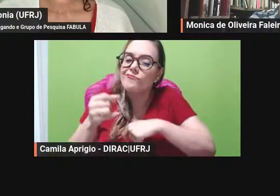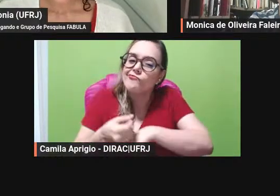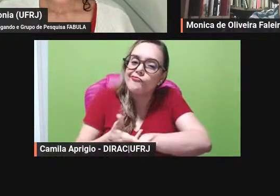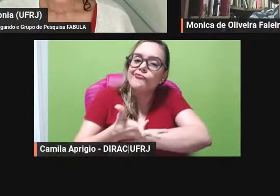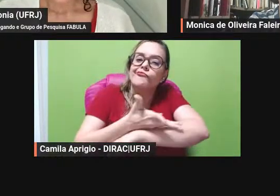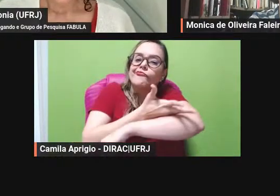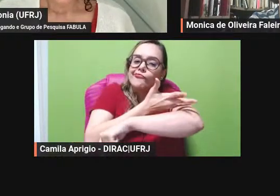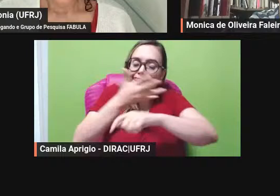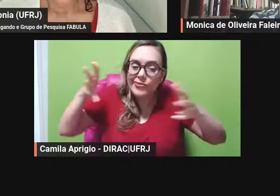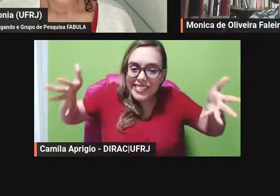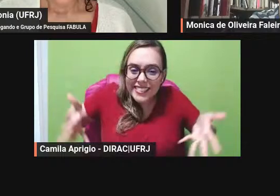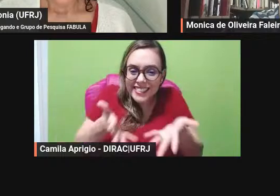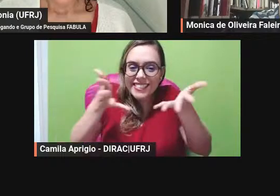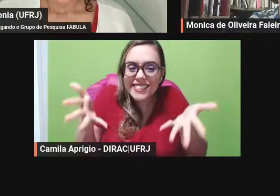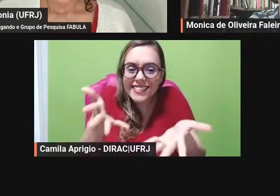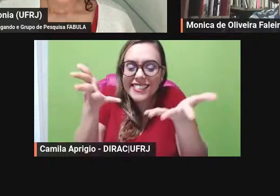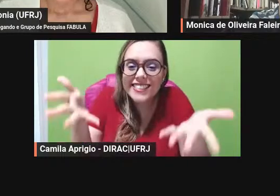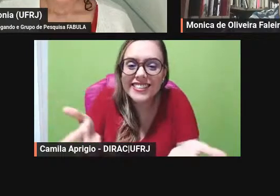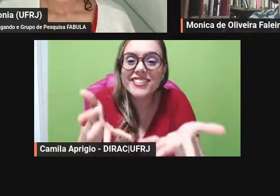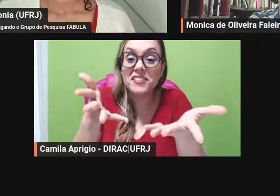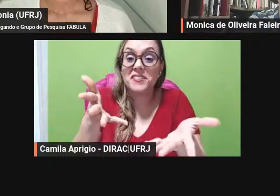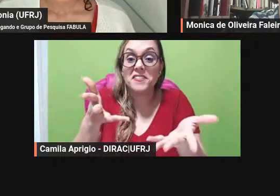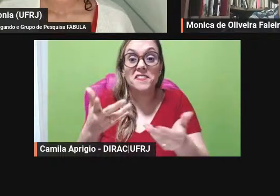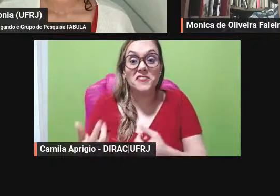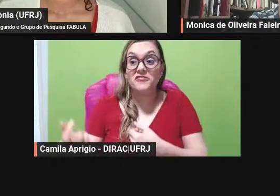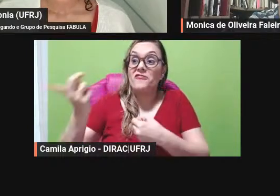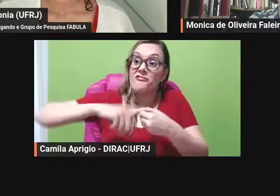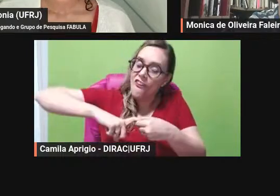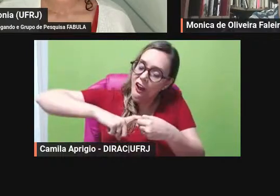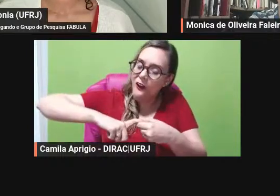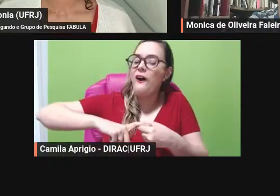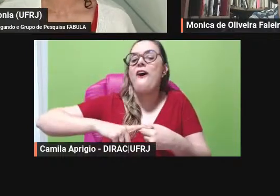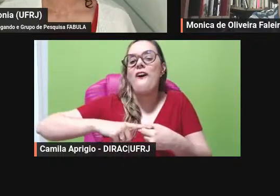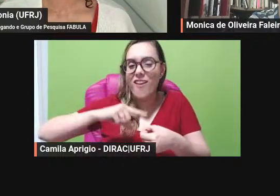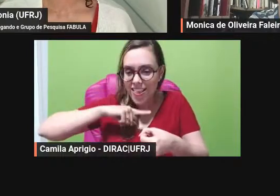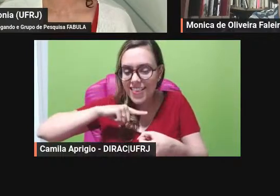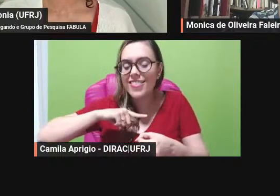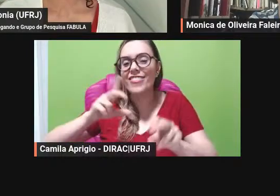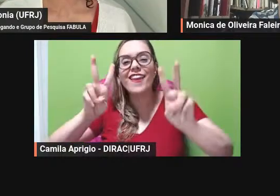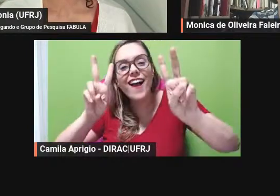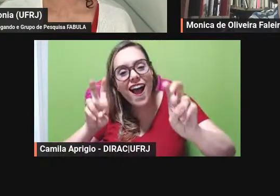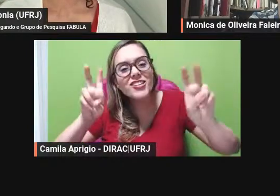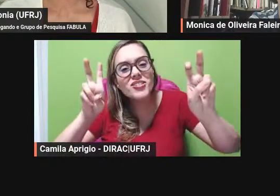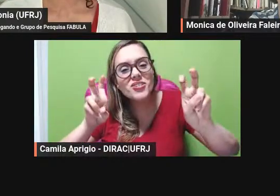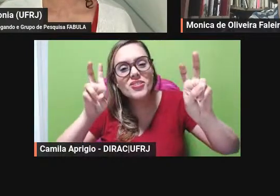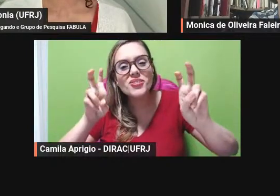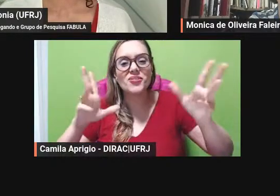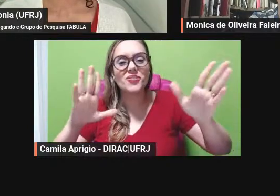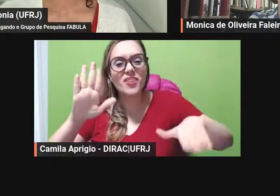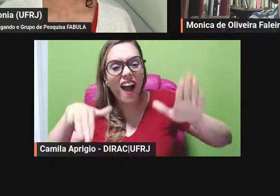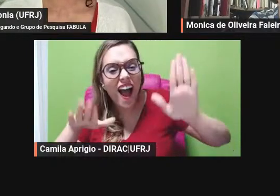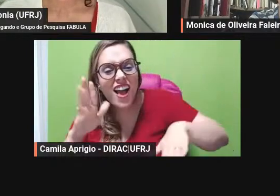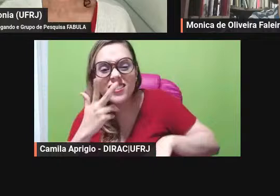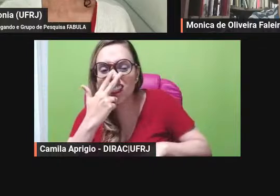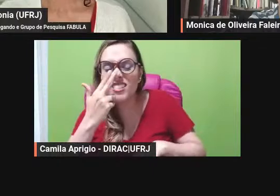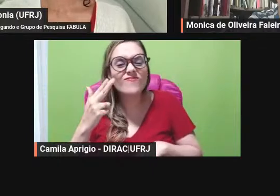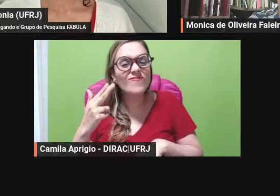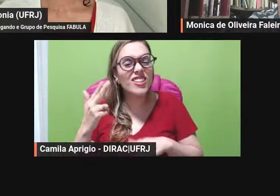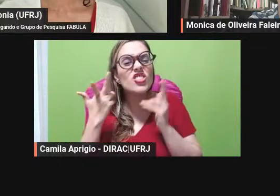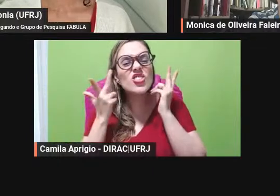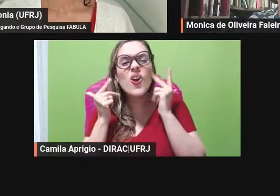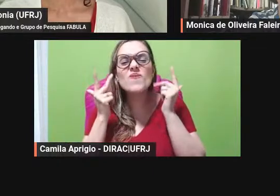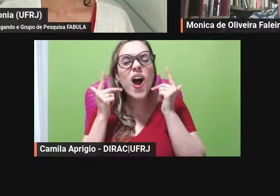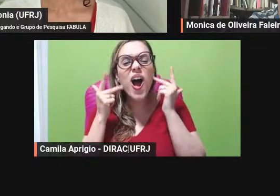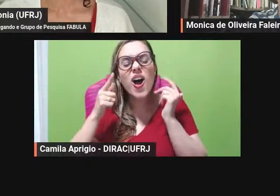retomar um assunto que às vezes para a gente é tão corriqueiro e